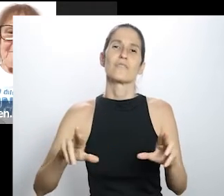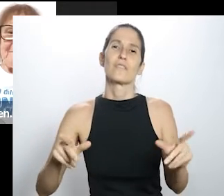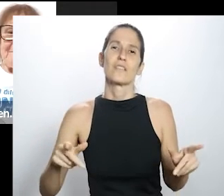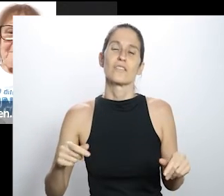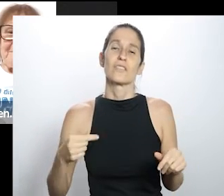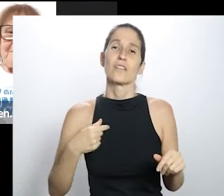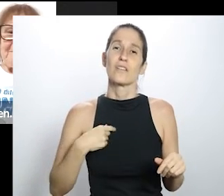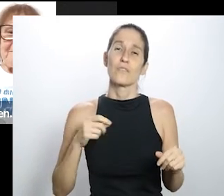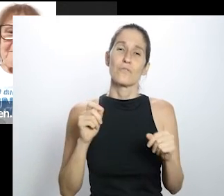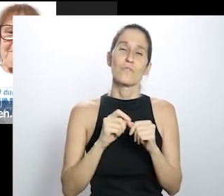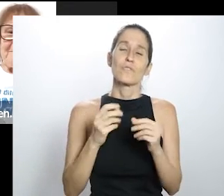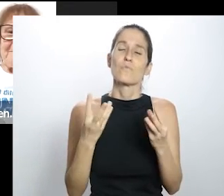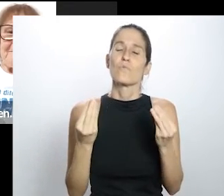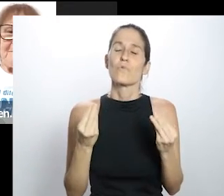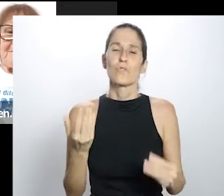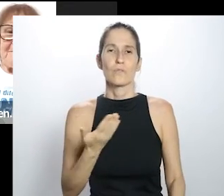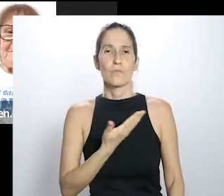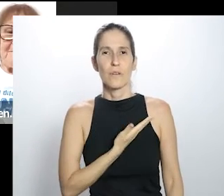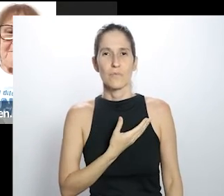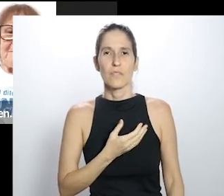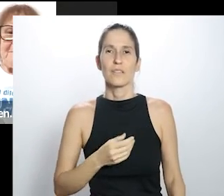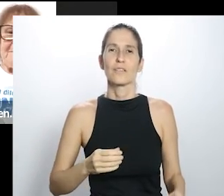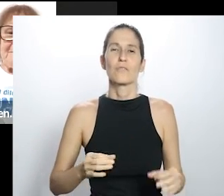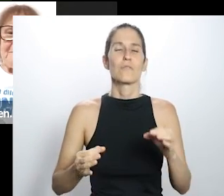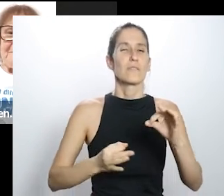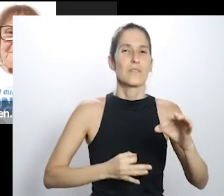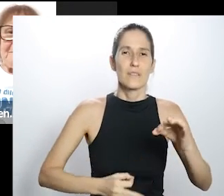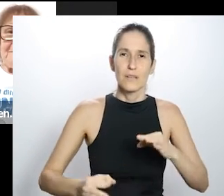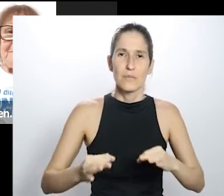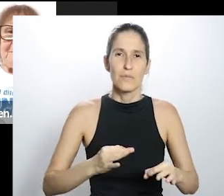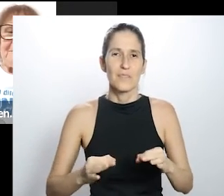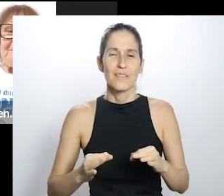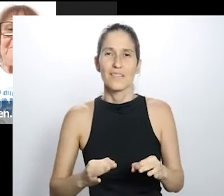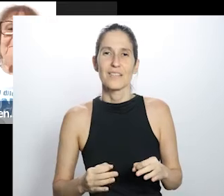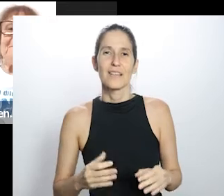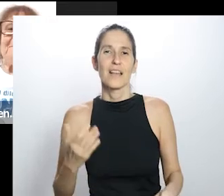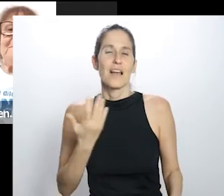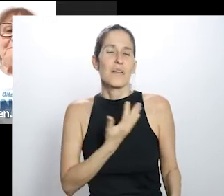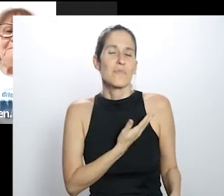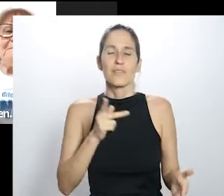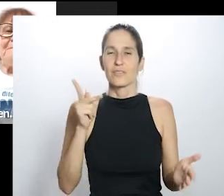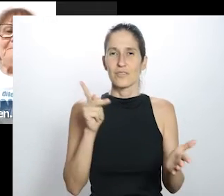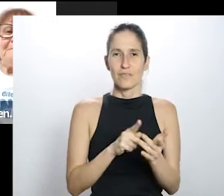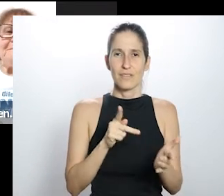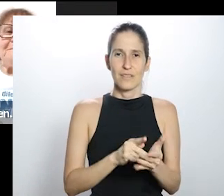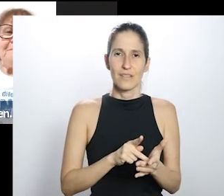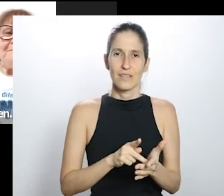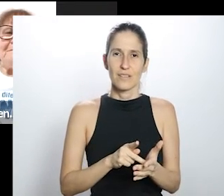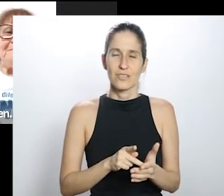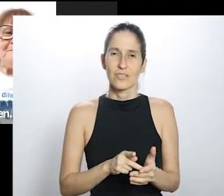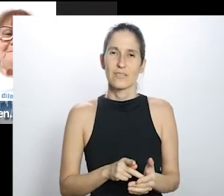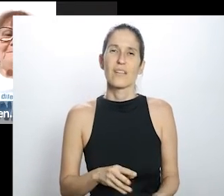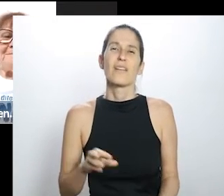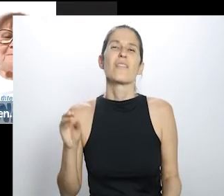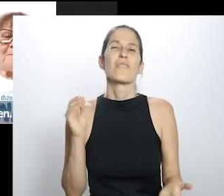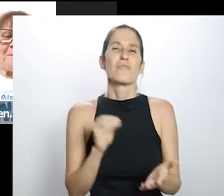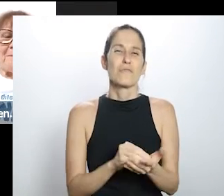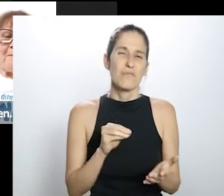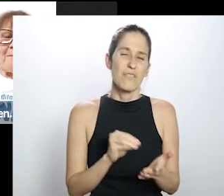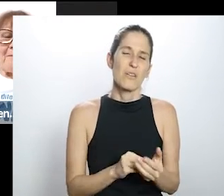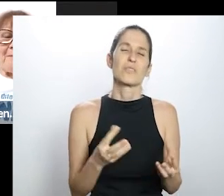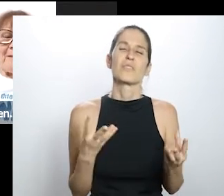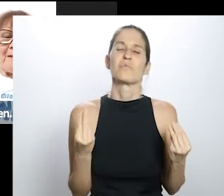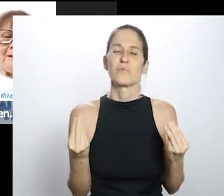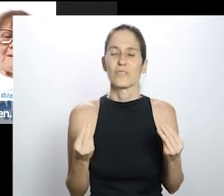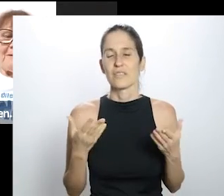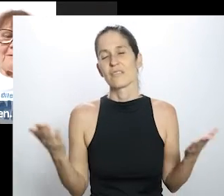encontro e que a gente vai levando para a vida. E aí vira projeto, vira compadre. E aí isso é o que vem faltando